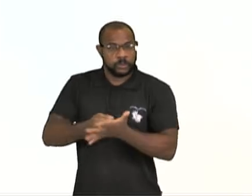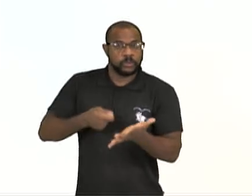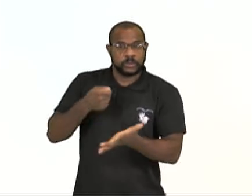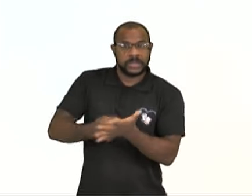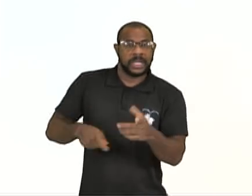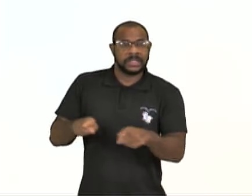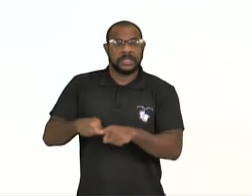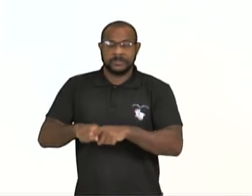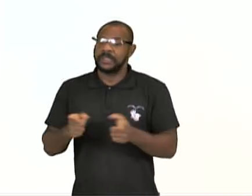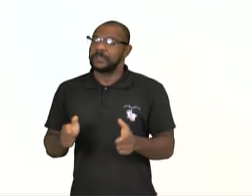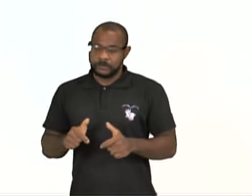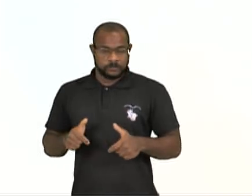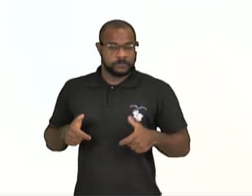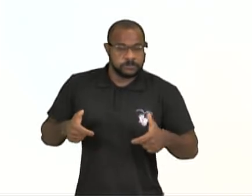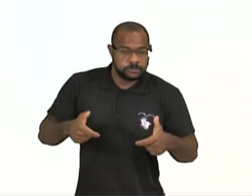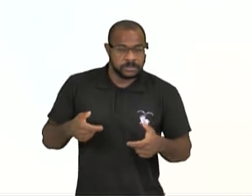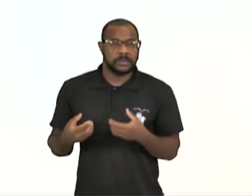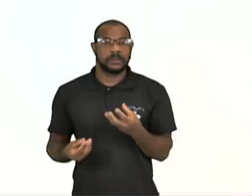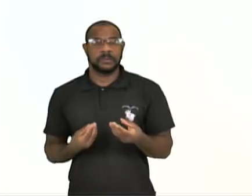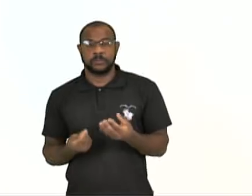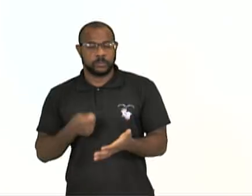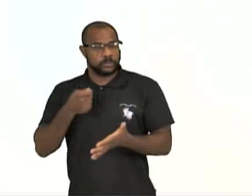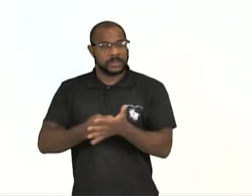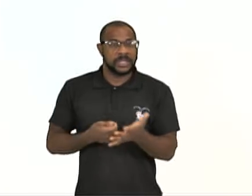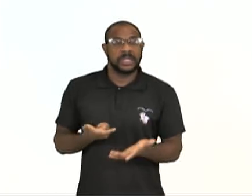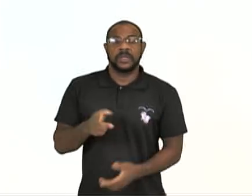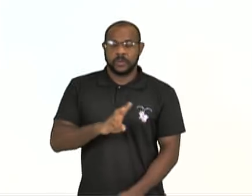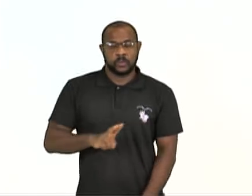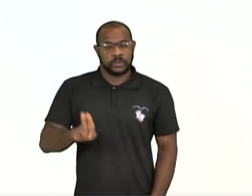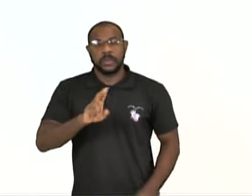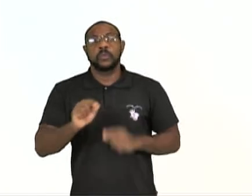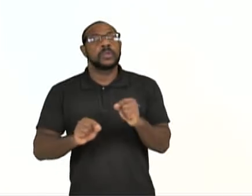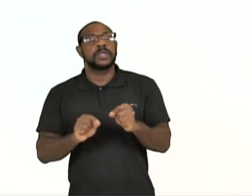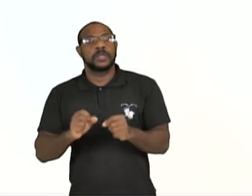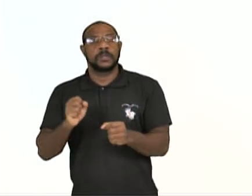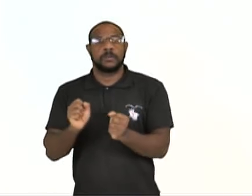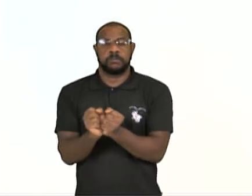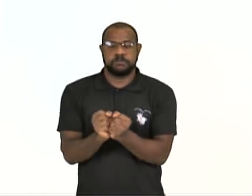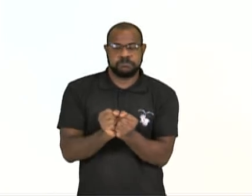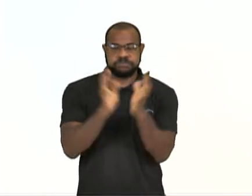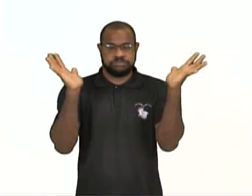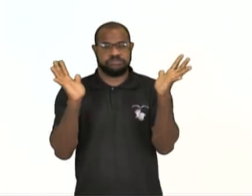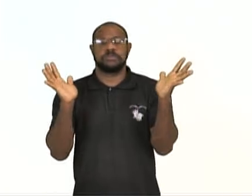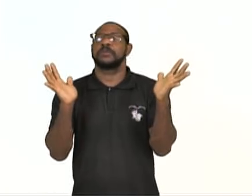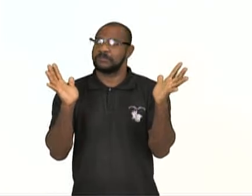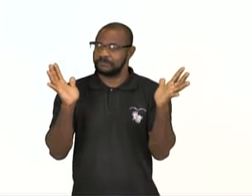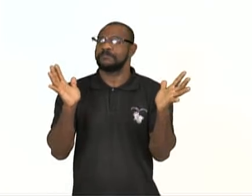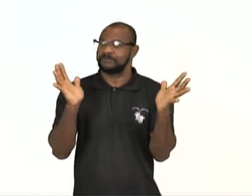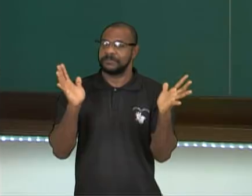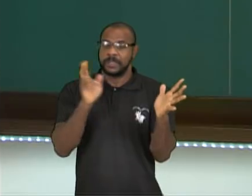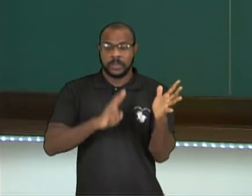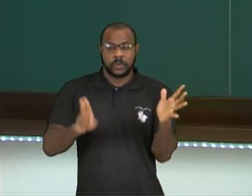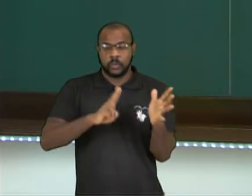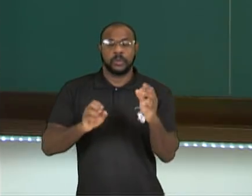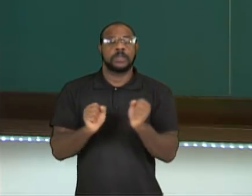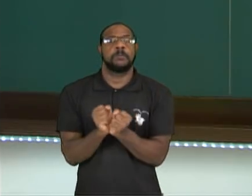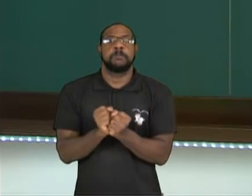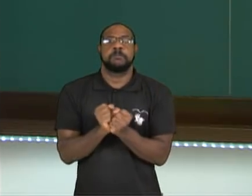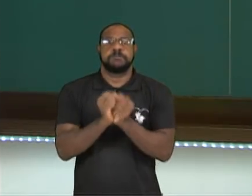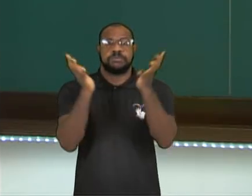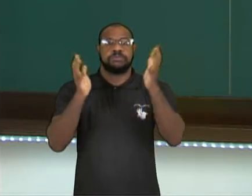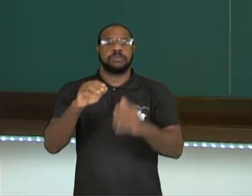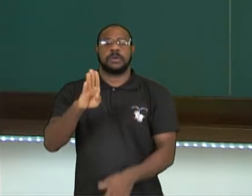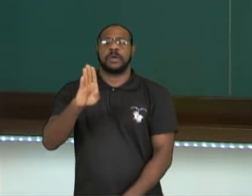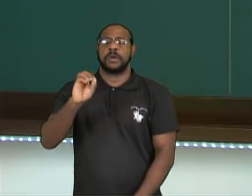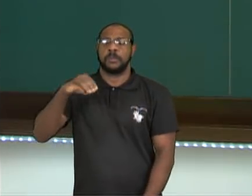ameaçar através do uso sistêmico de terror. Isso é o terrorismo, gente.